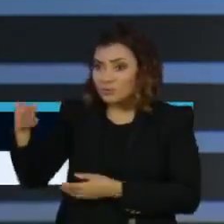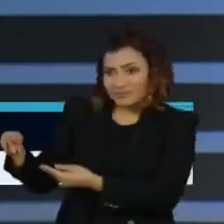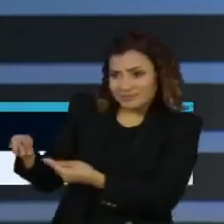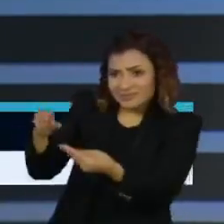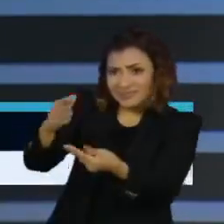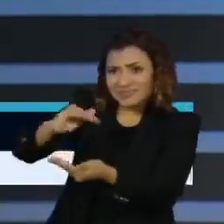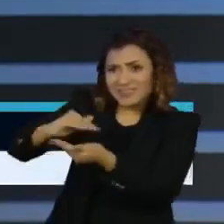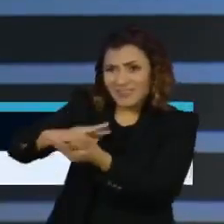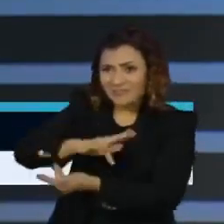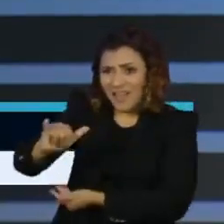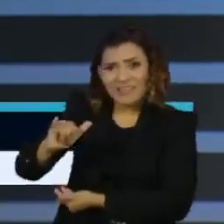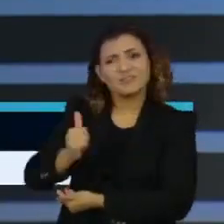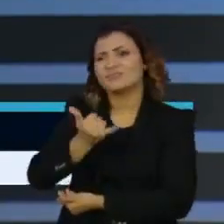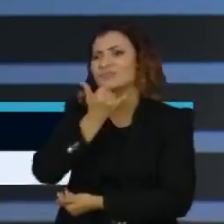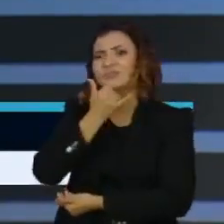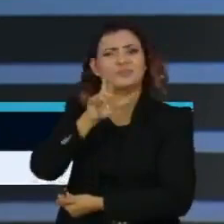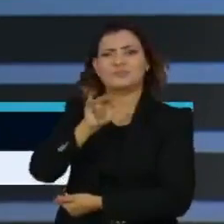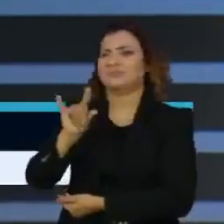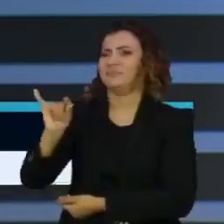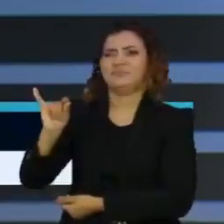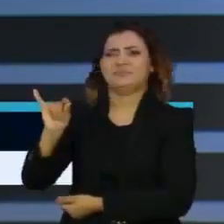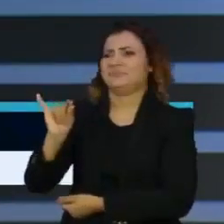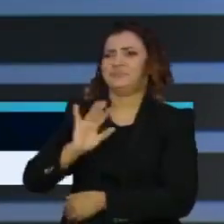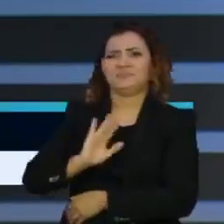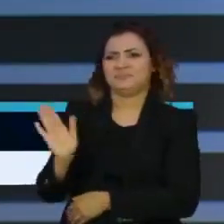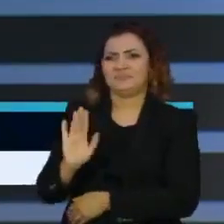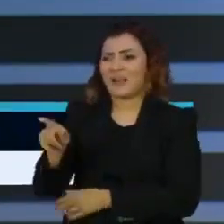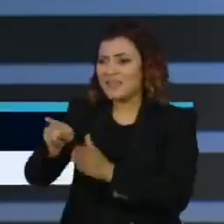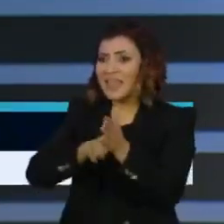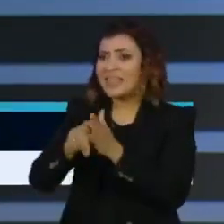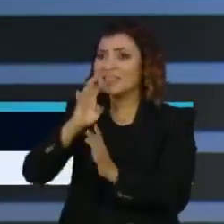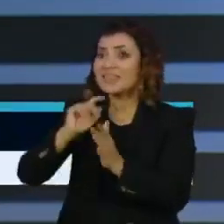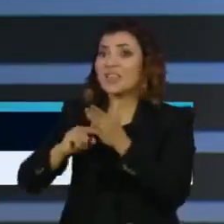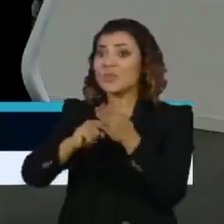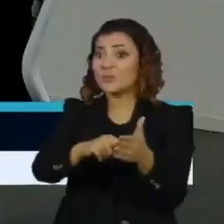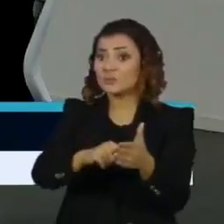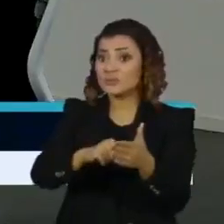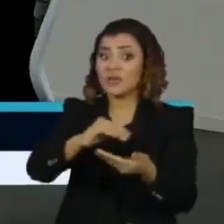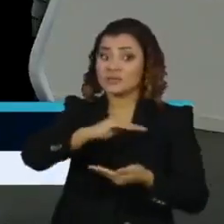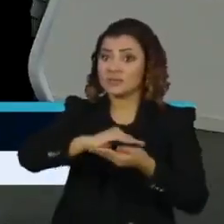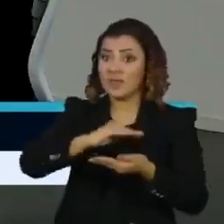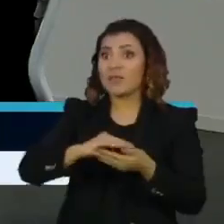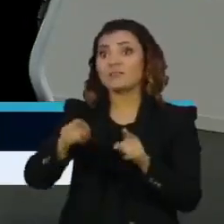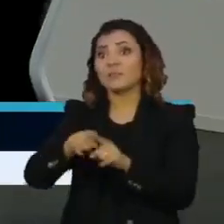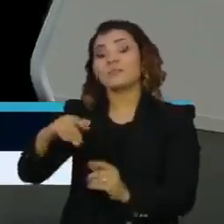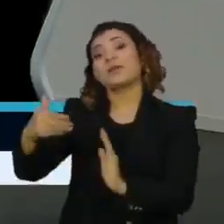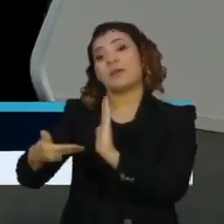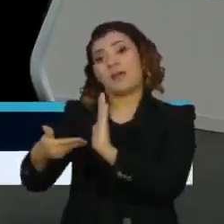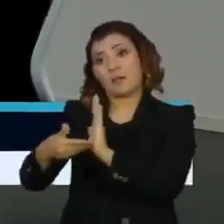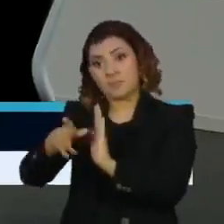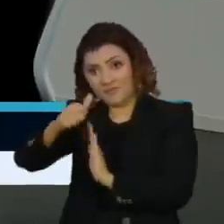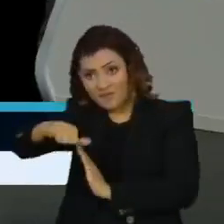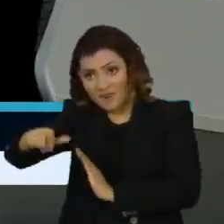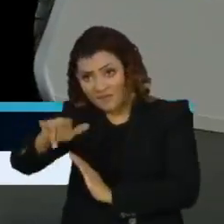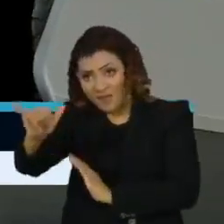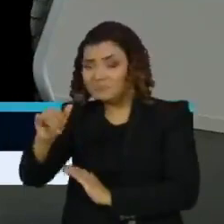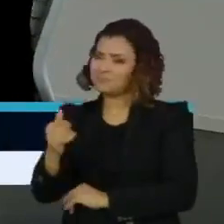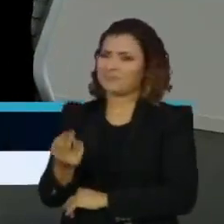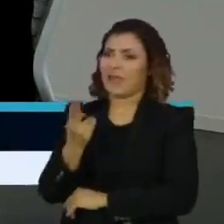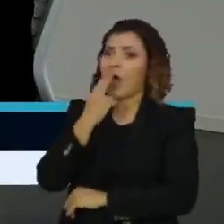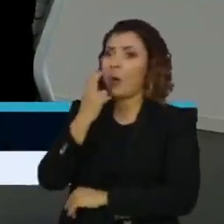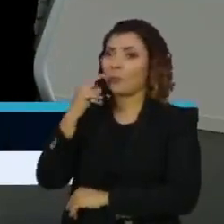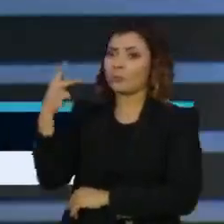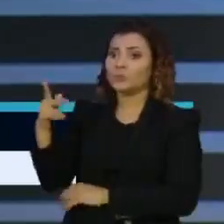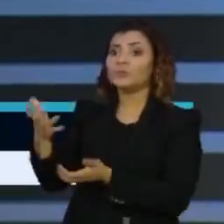mover uma denúncia contra ele, que depois teria que ser analisada pelo Supremo e pela Câmara dos Deputados. Vamos lembrar que Augusto Aras